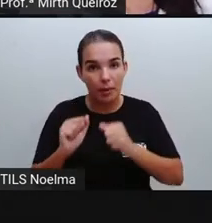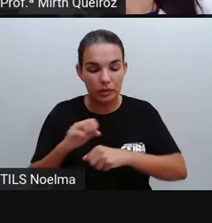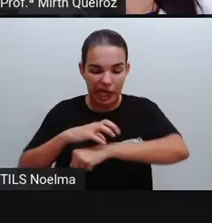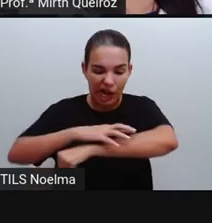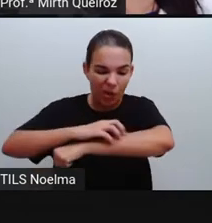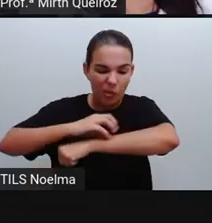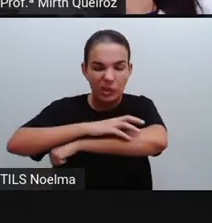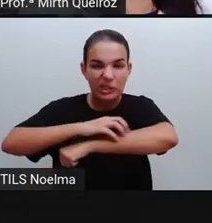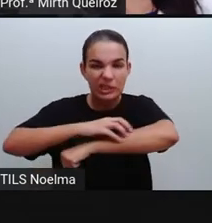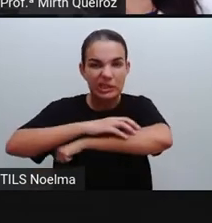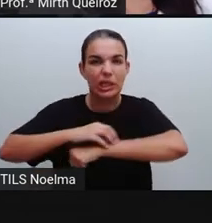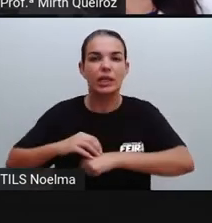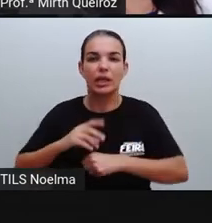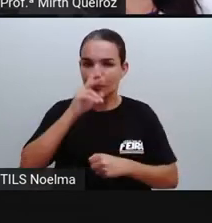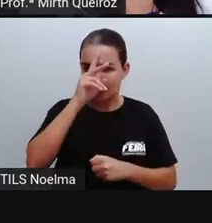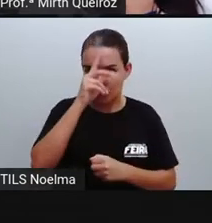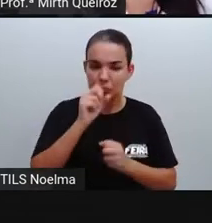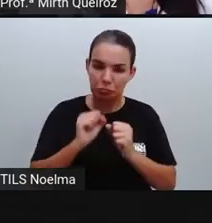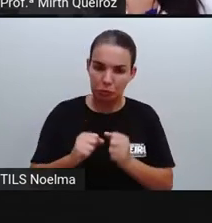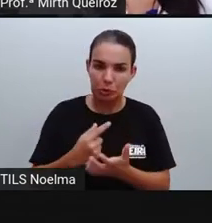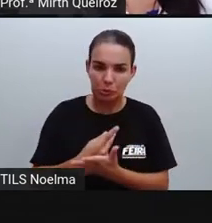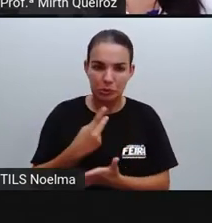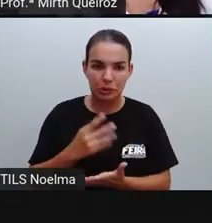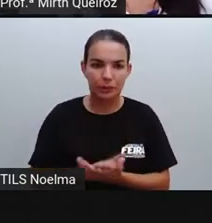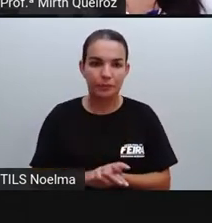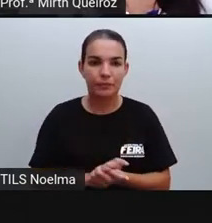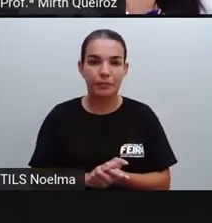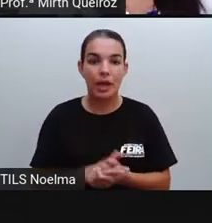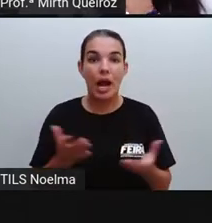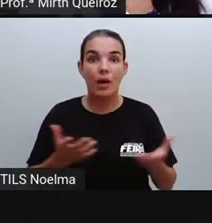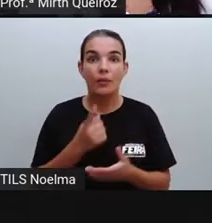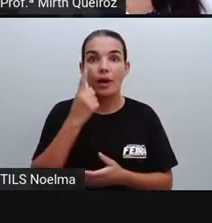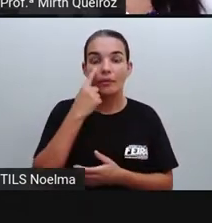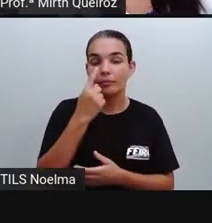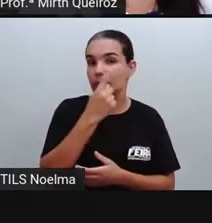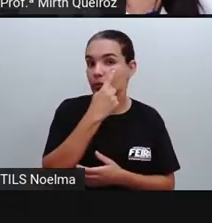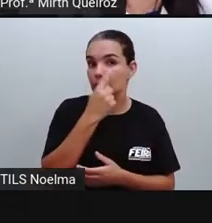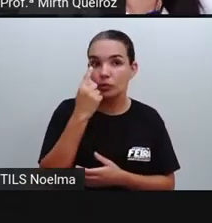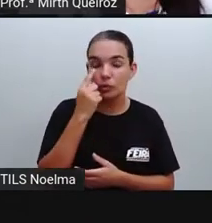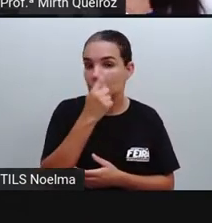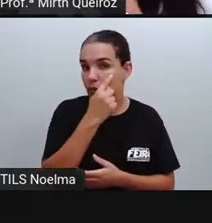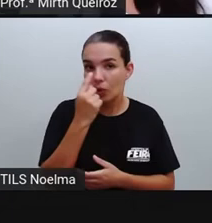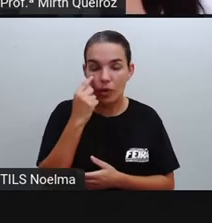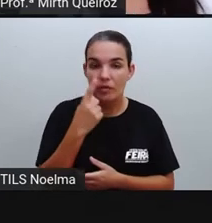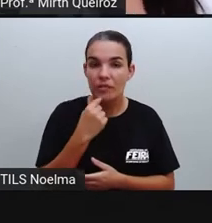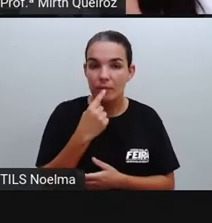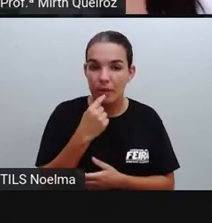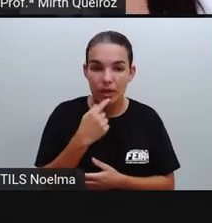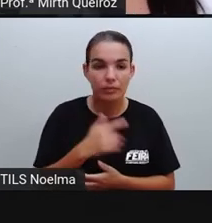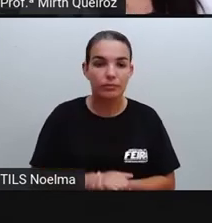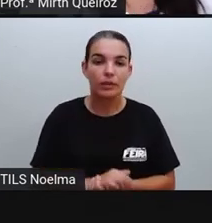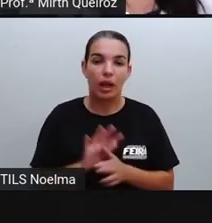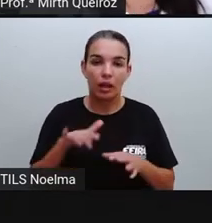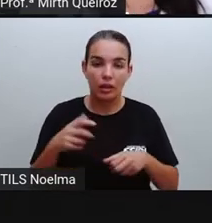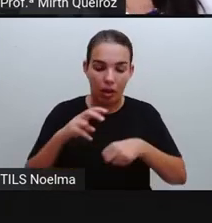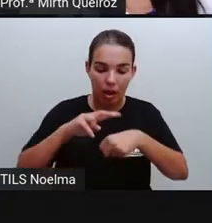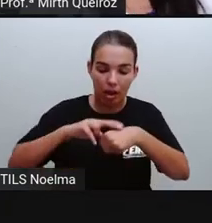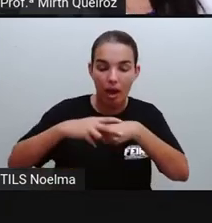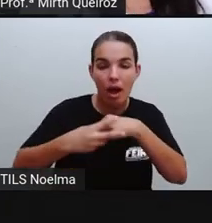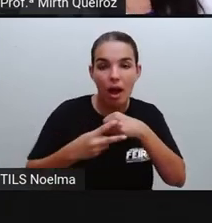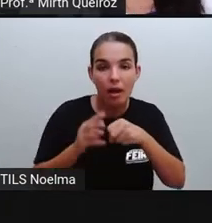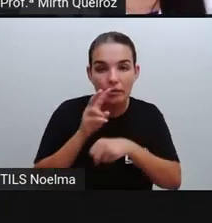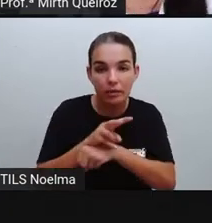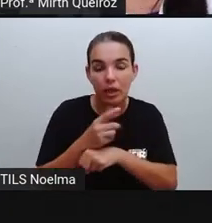intensa aí essas coceiras, certo? A vermelhidão nos olhos, na dengue, não está presente. Na